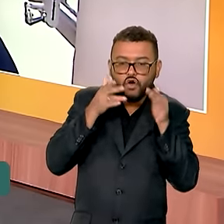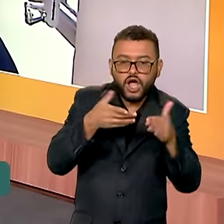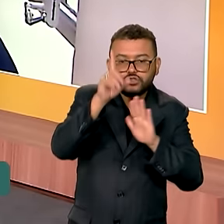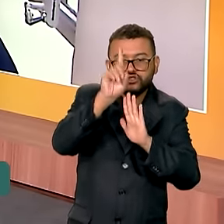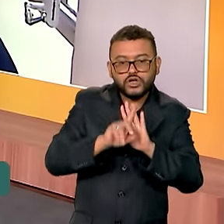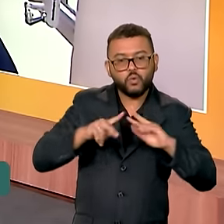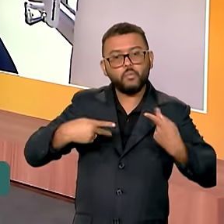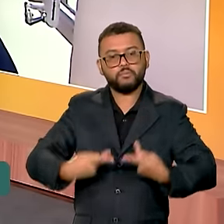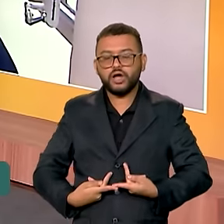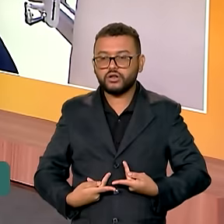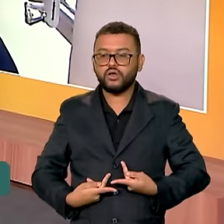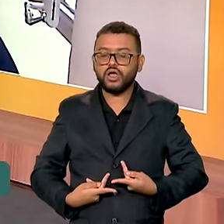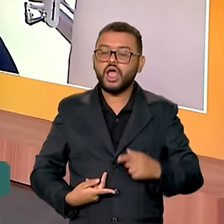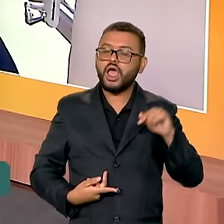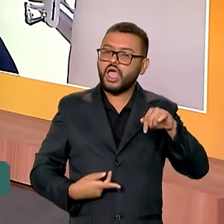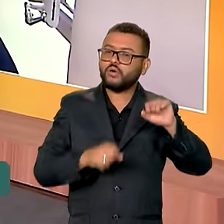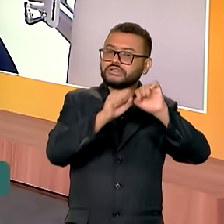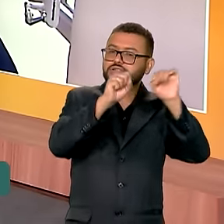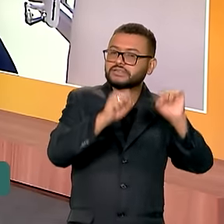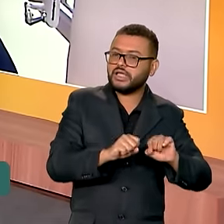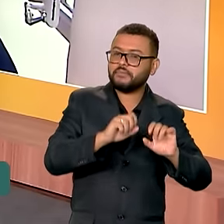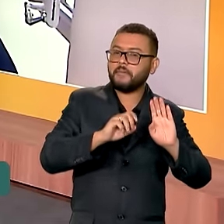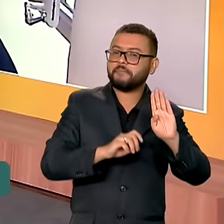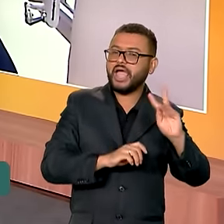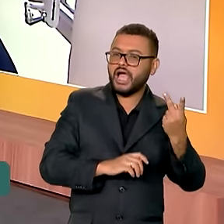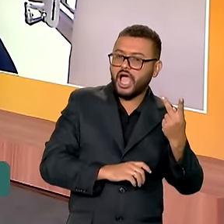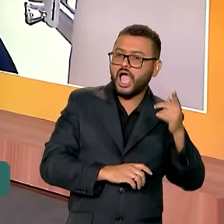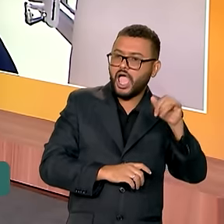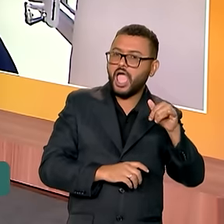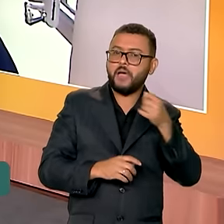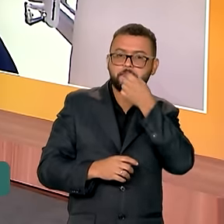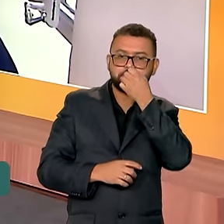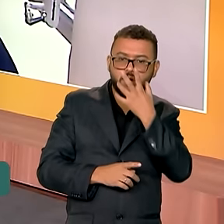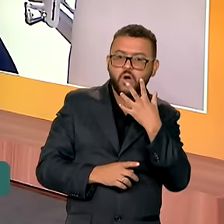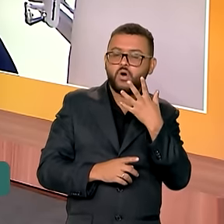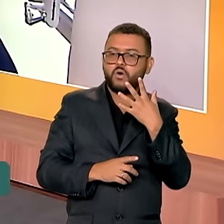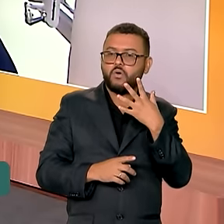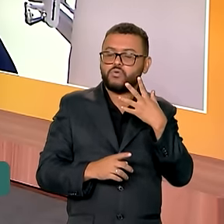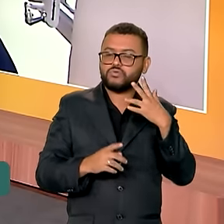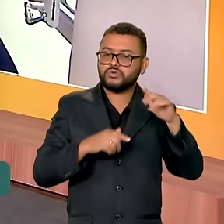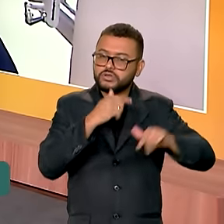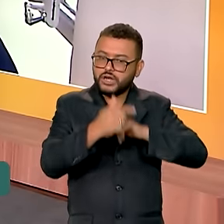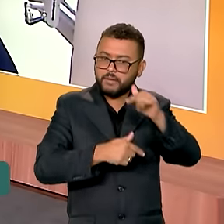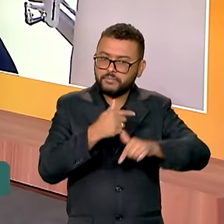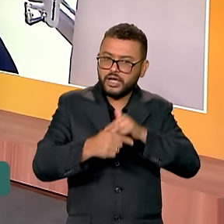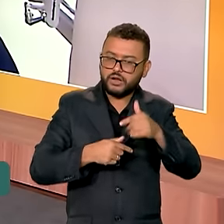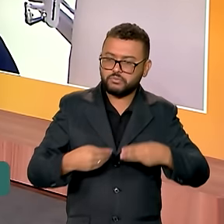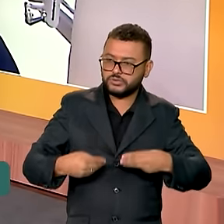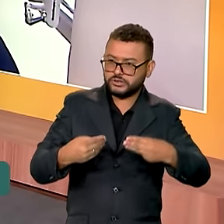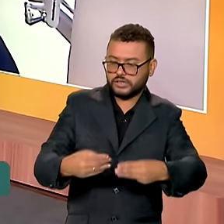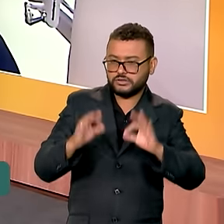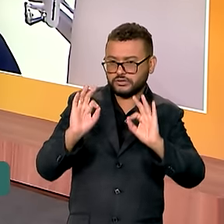direitos humanos. Então, o Observa DH é um aliado forte desse trabalho do Ministério, né?